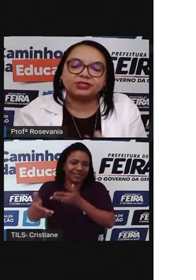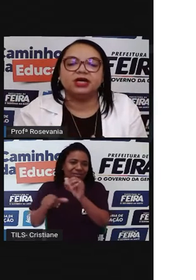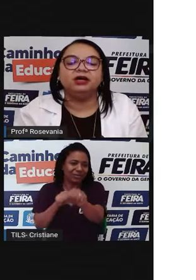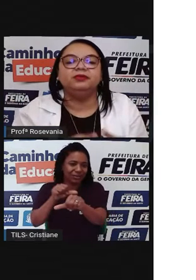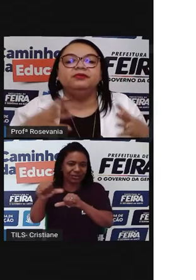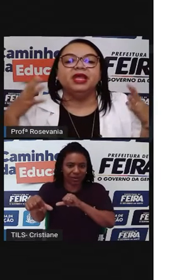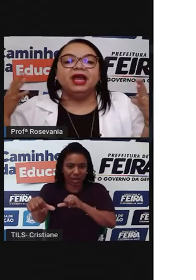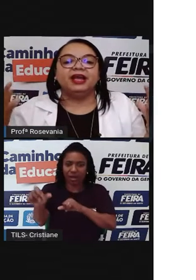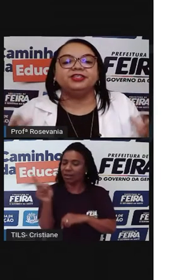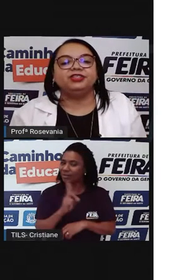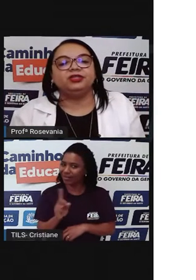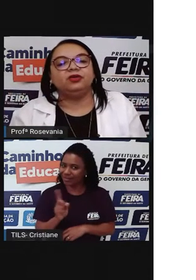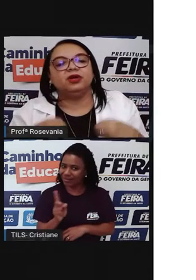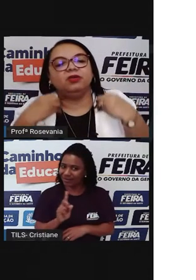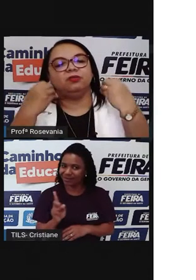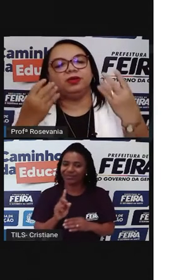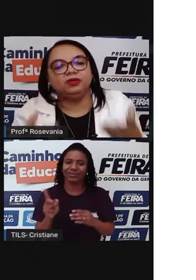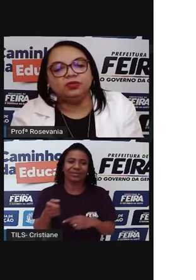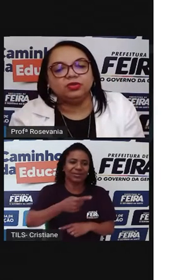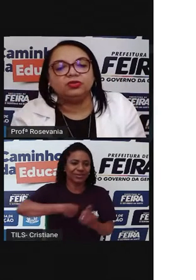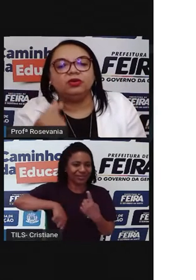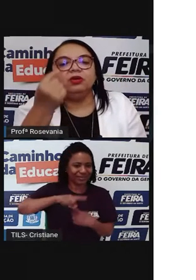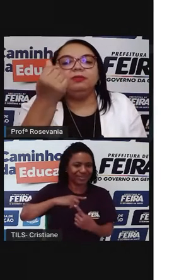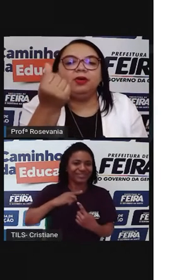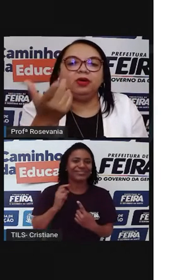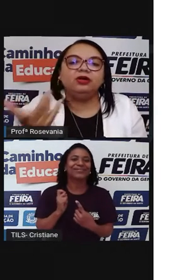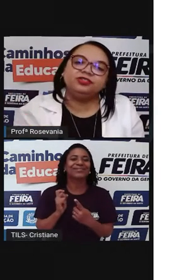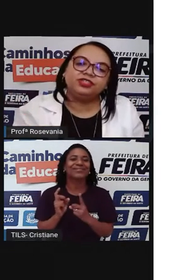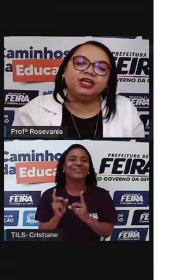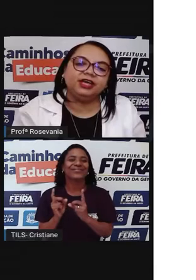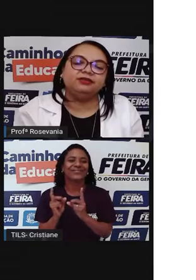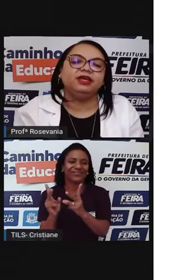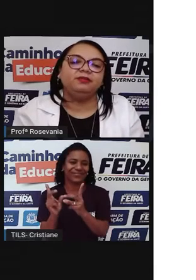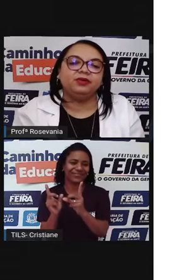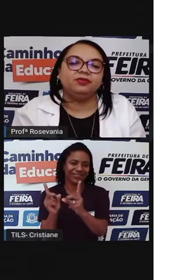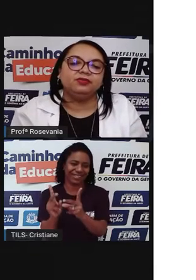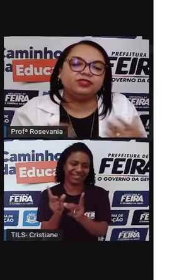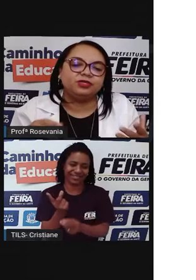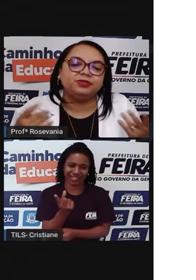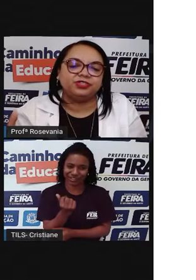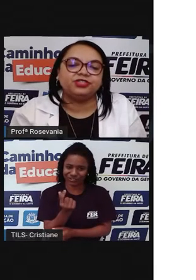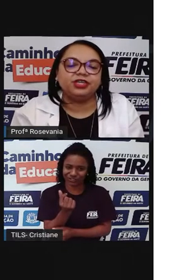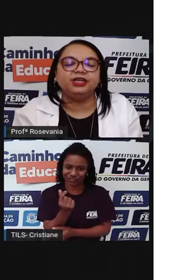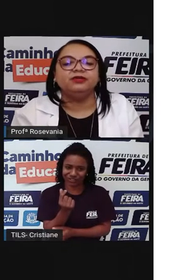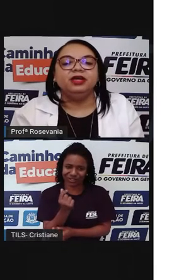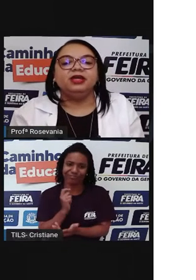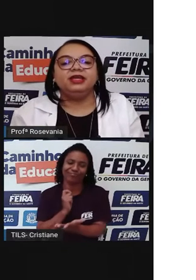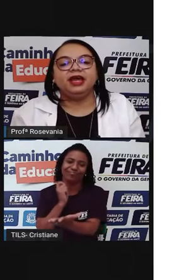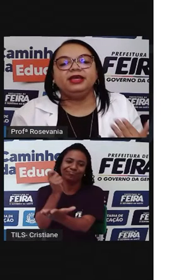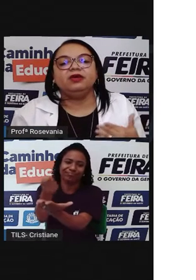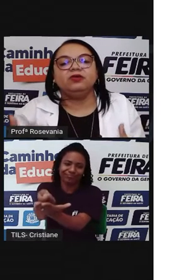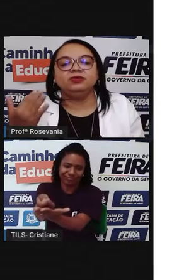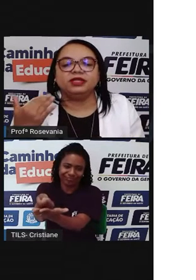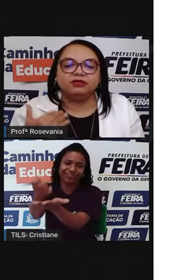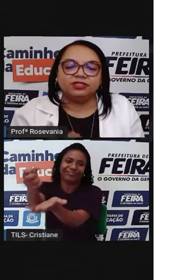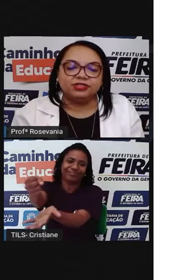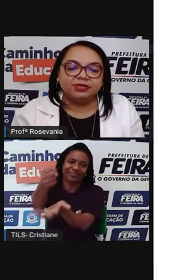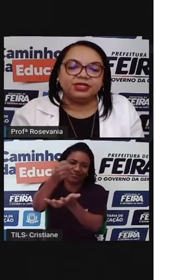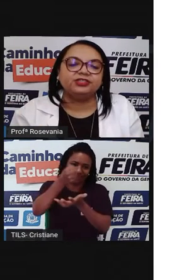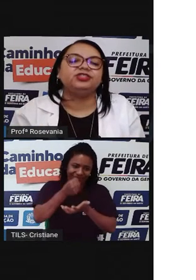famoso escampo. A gente troca o produto por dinheiro, né, por algum tipo de dinheiro. E aí,